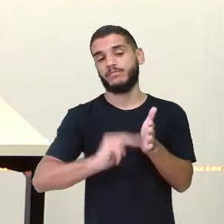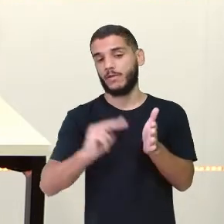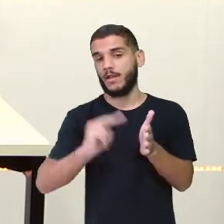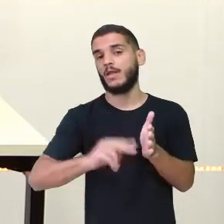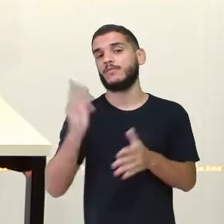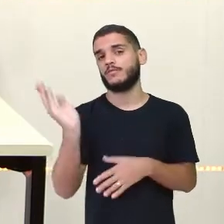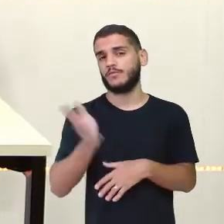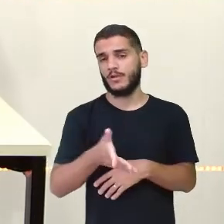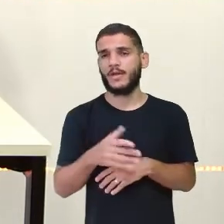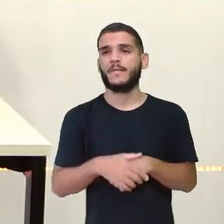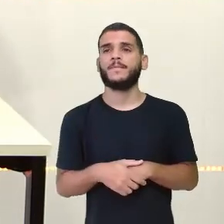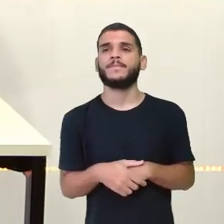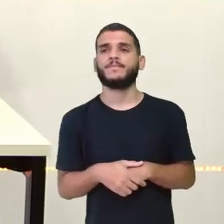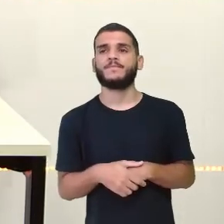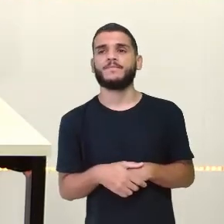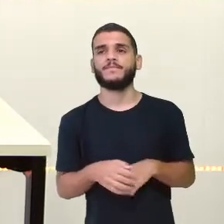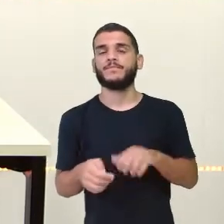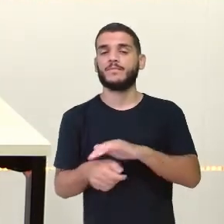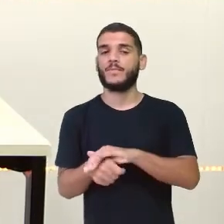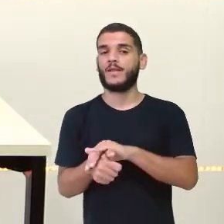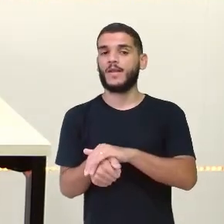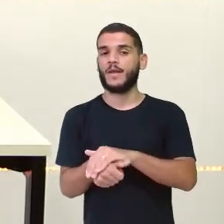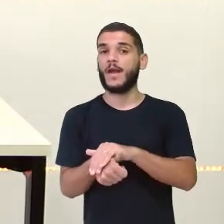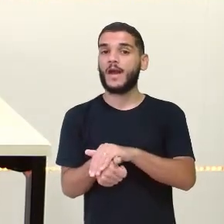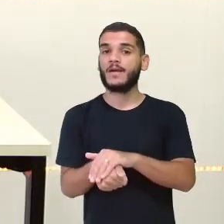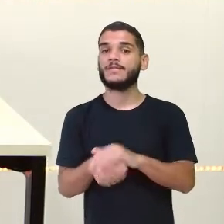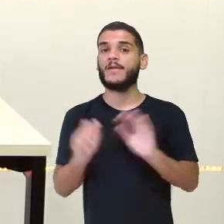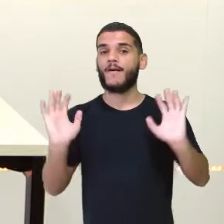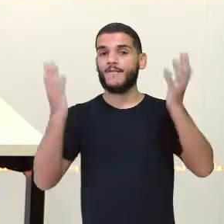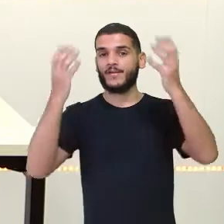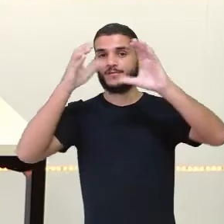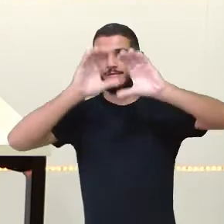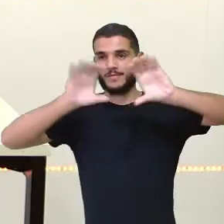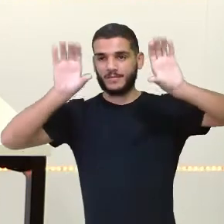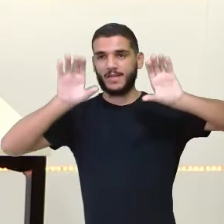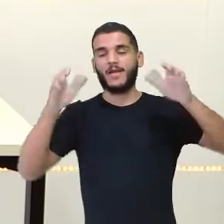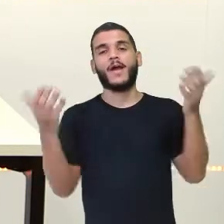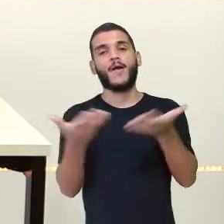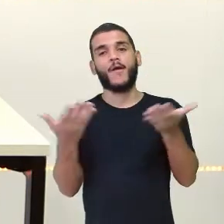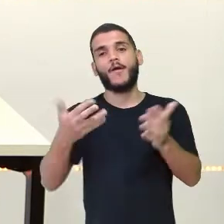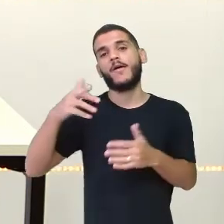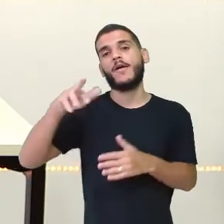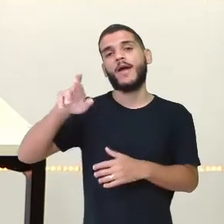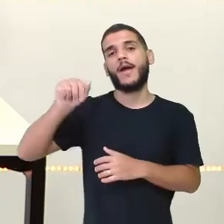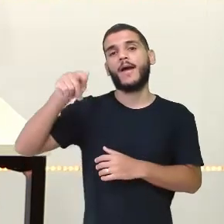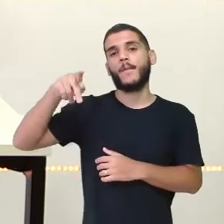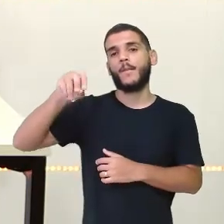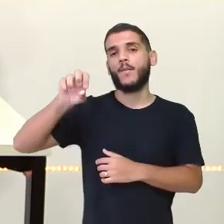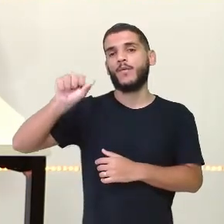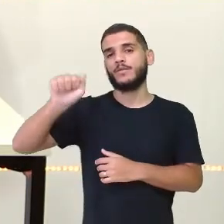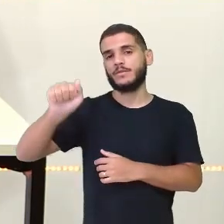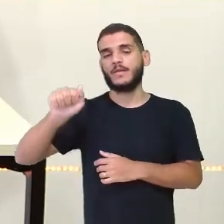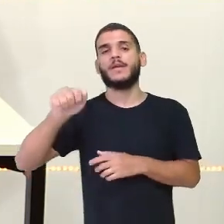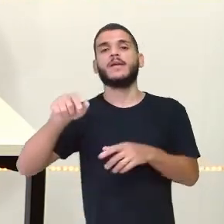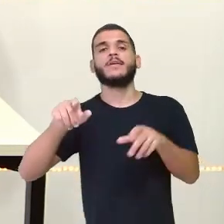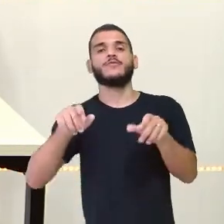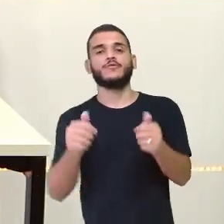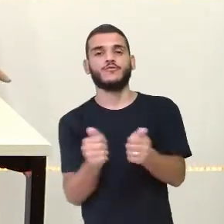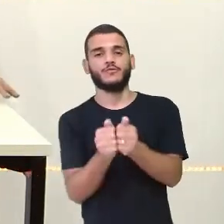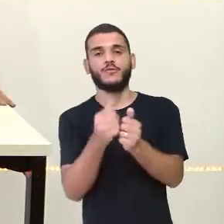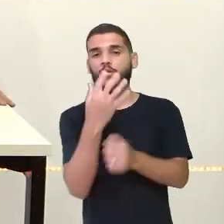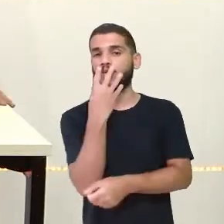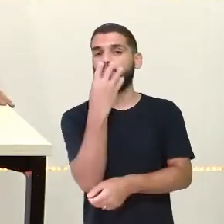E aqui está O cagado na festa do céu E a raposa e o tucano O segundo conto